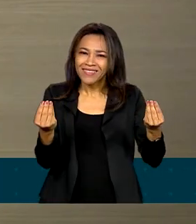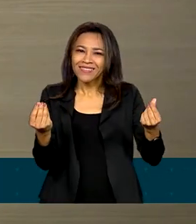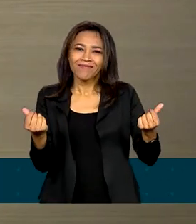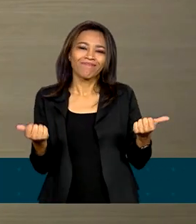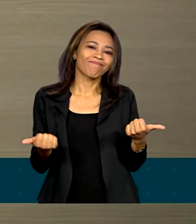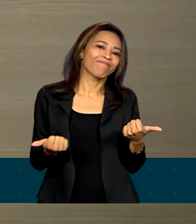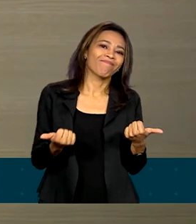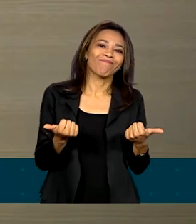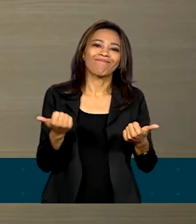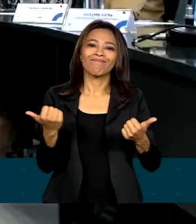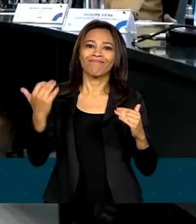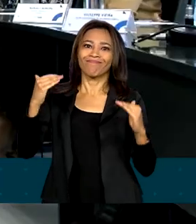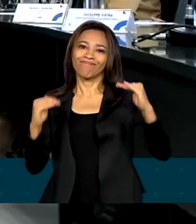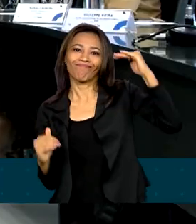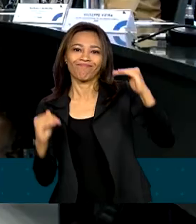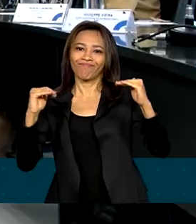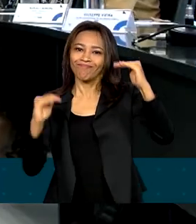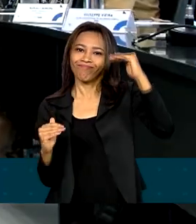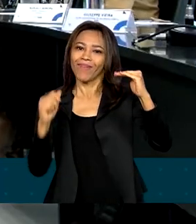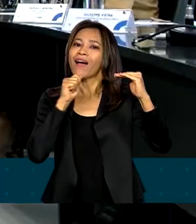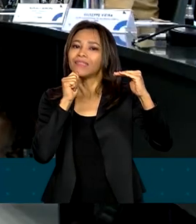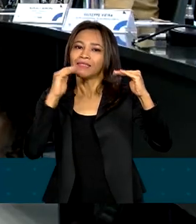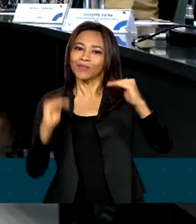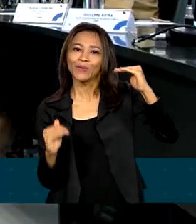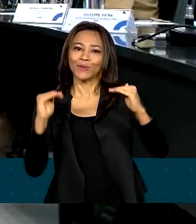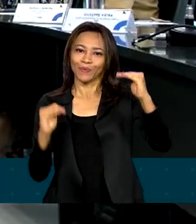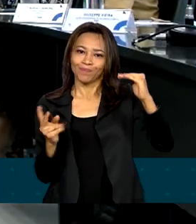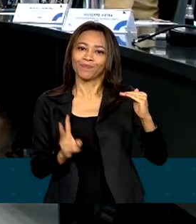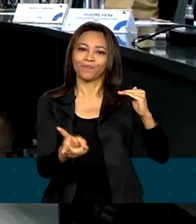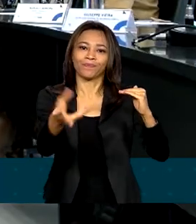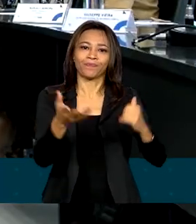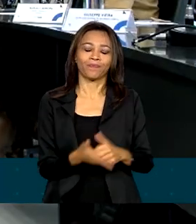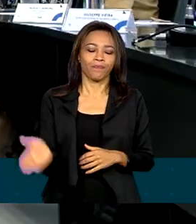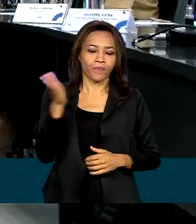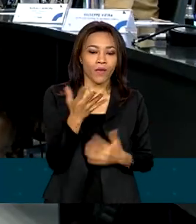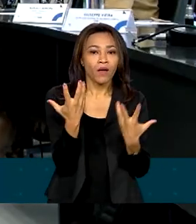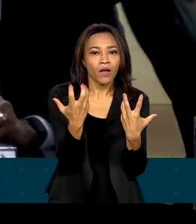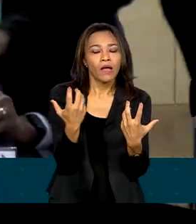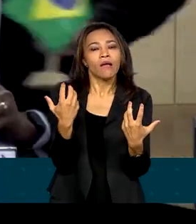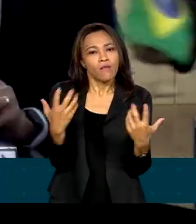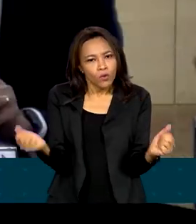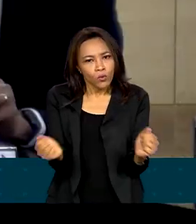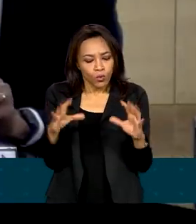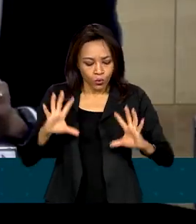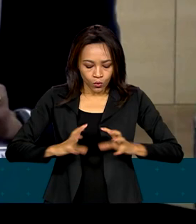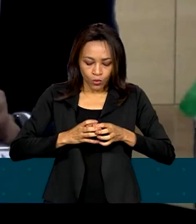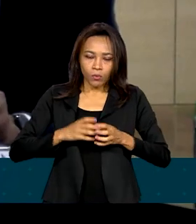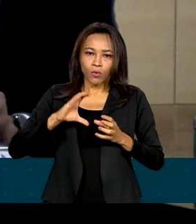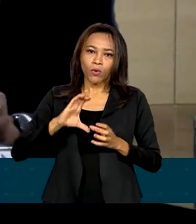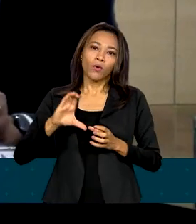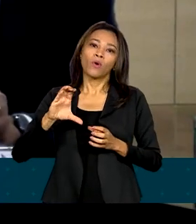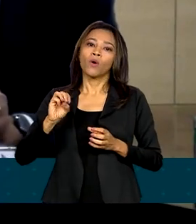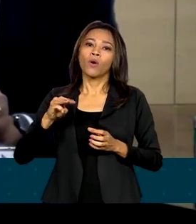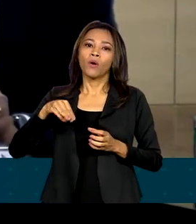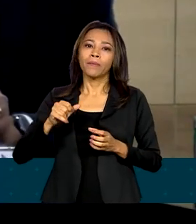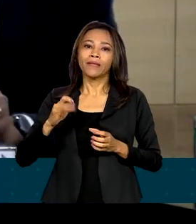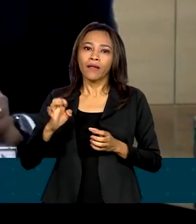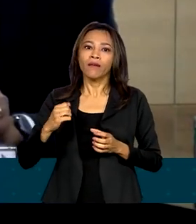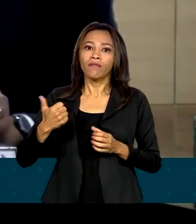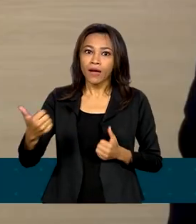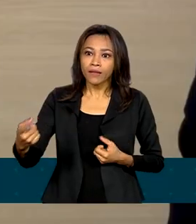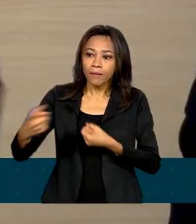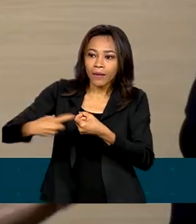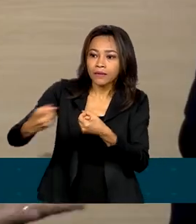ampliando a desigualdade. O comitê vai trabalhar em conjunto com outros ministérios, como o das mulheres e o da igualdade